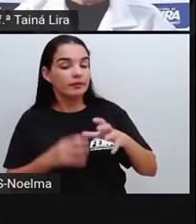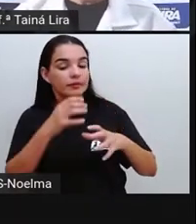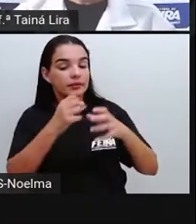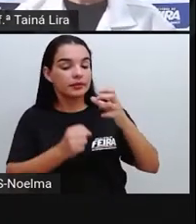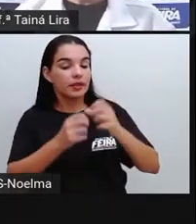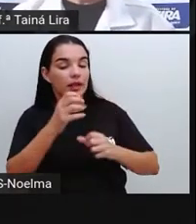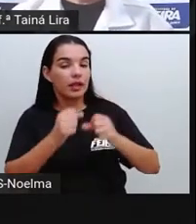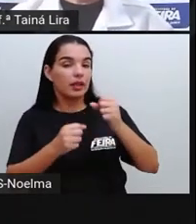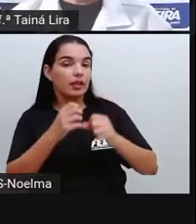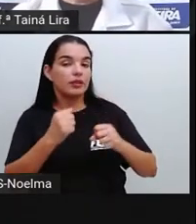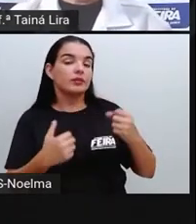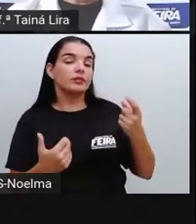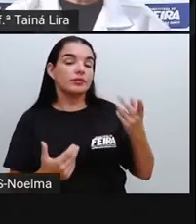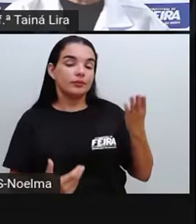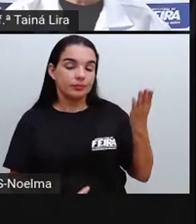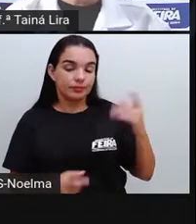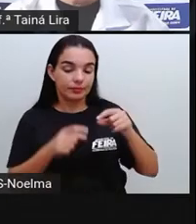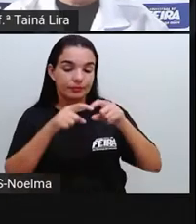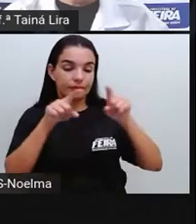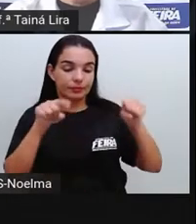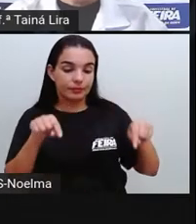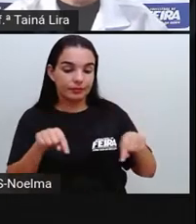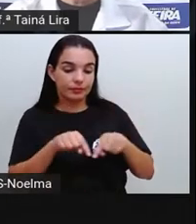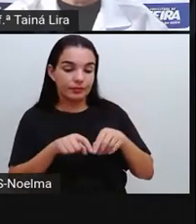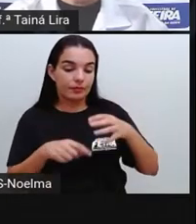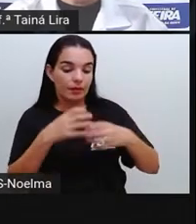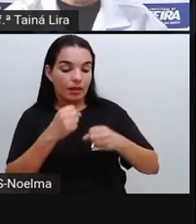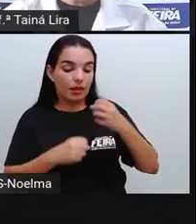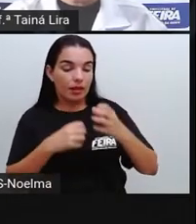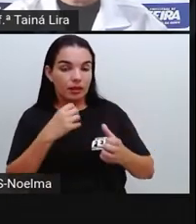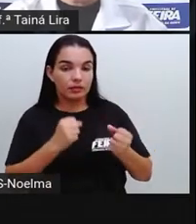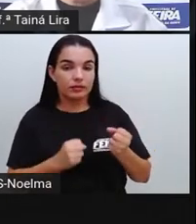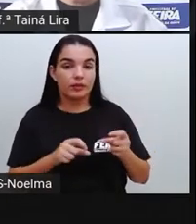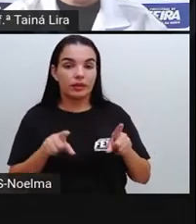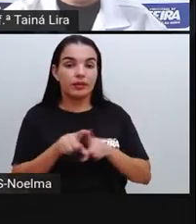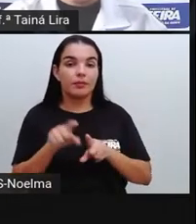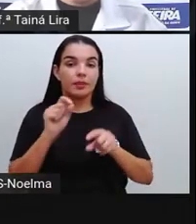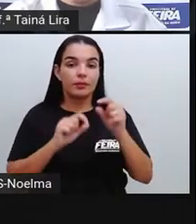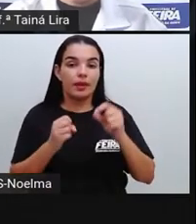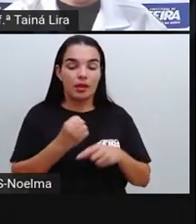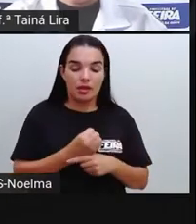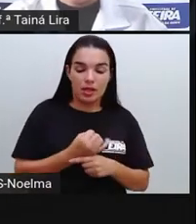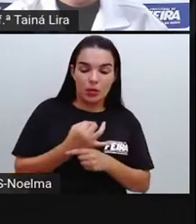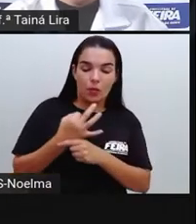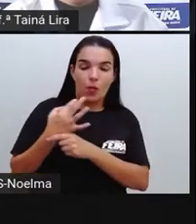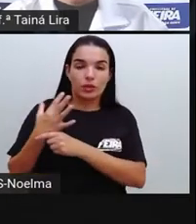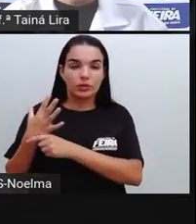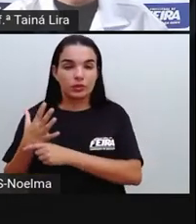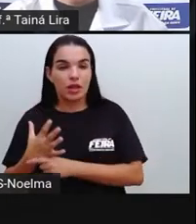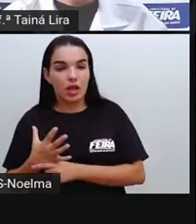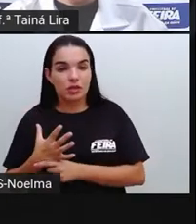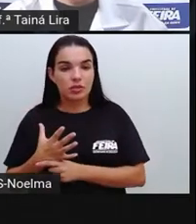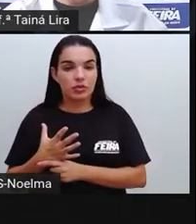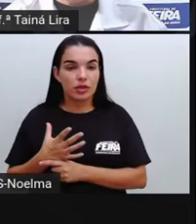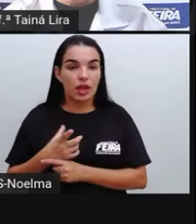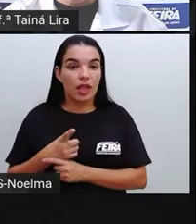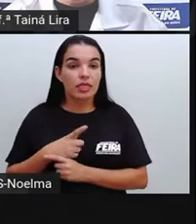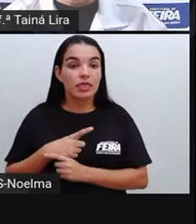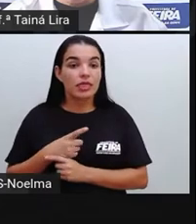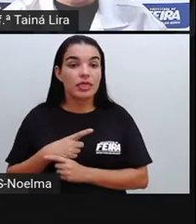tá? Então, e observem aqui também, essas quantidades aqui, elas